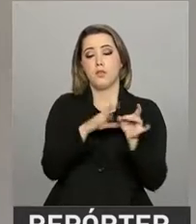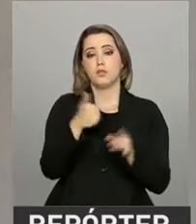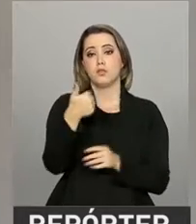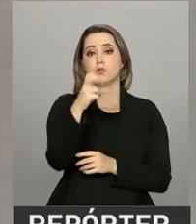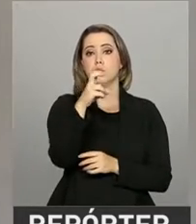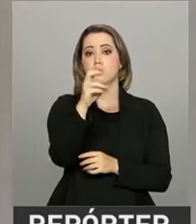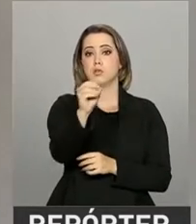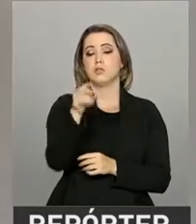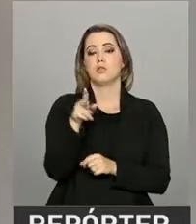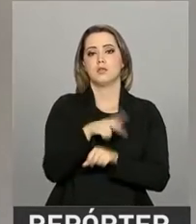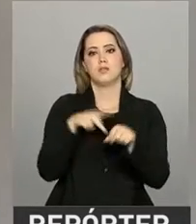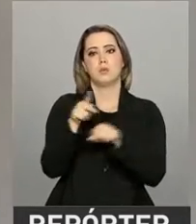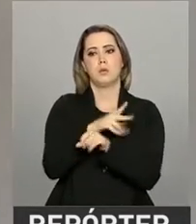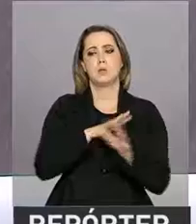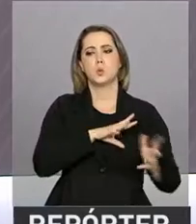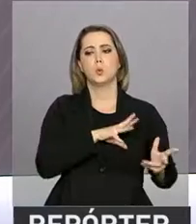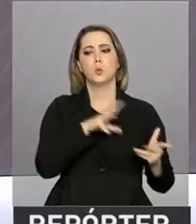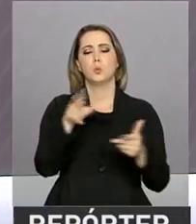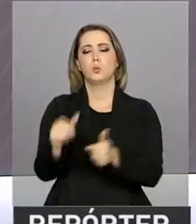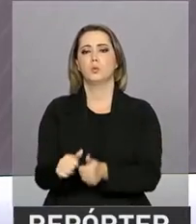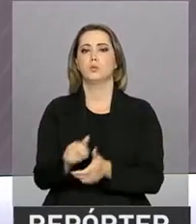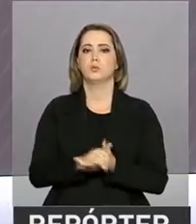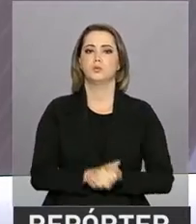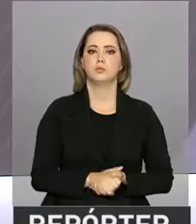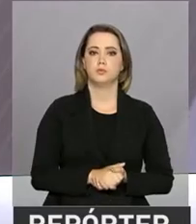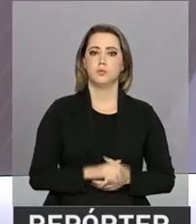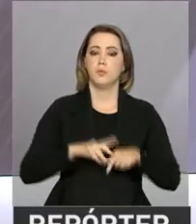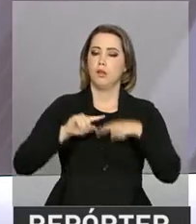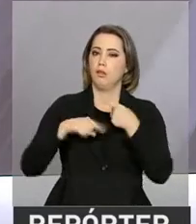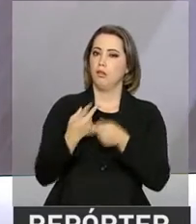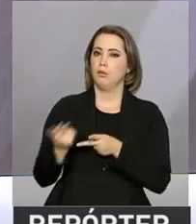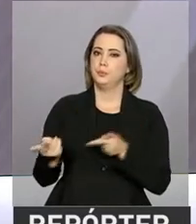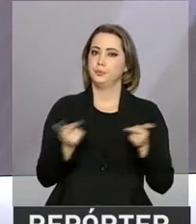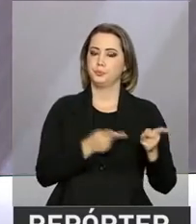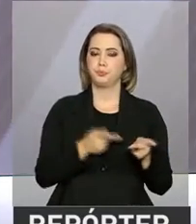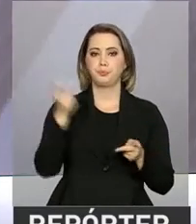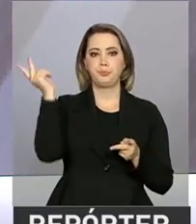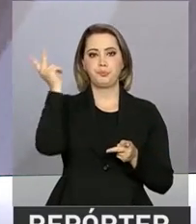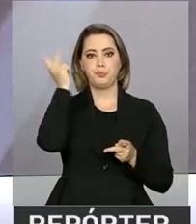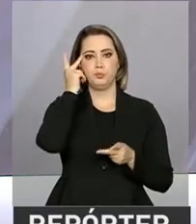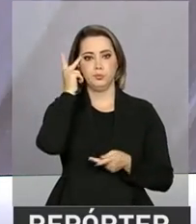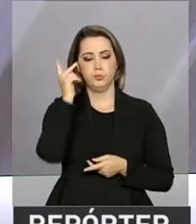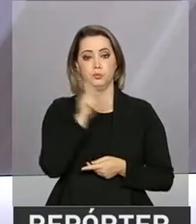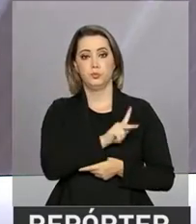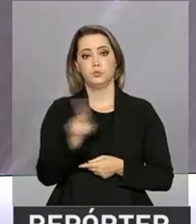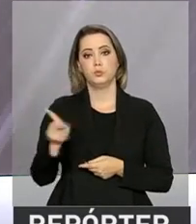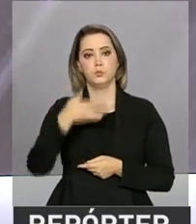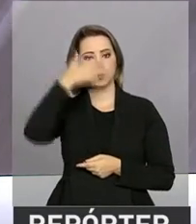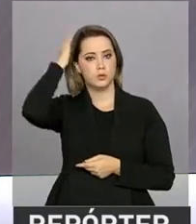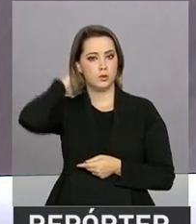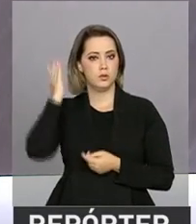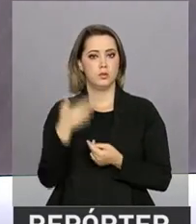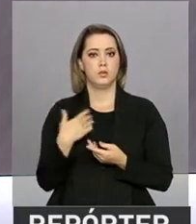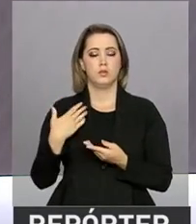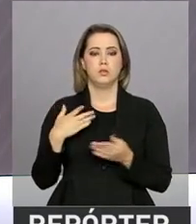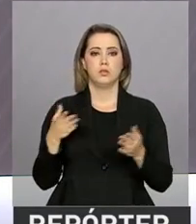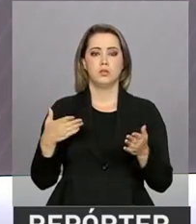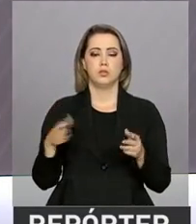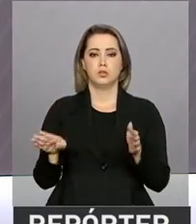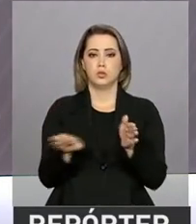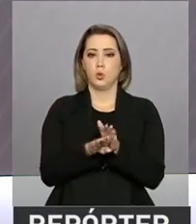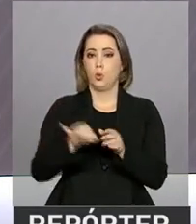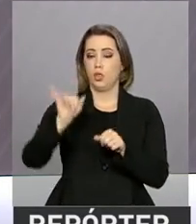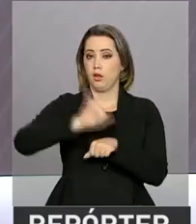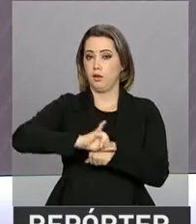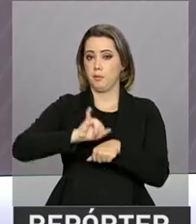países do mundo. E após a visita a São José do Rio Preto, o presidente Michel Temer seguiu para a capital